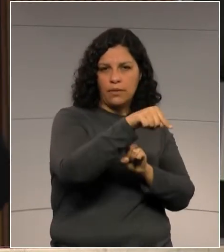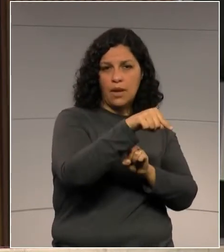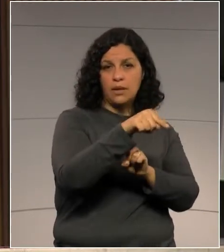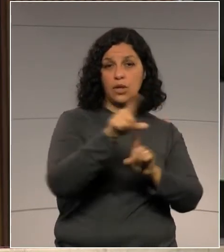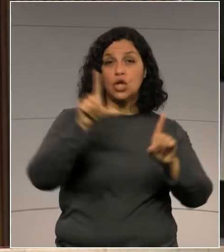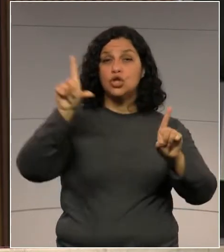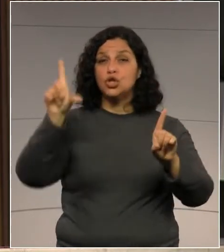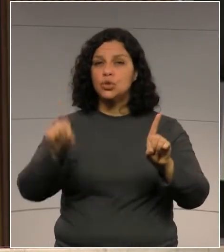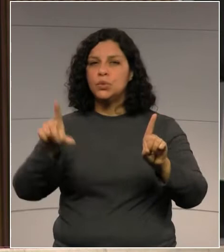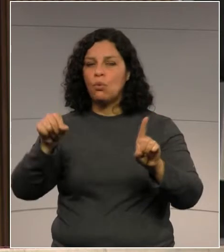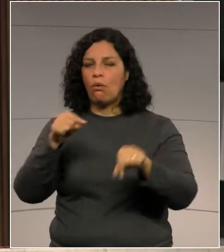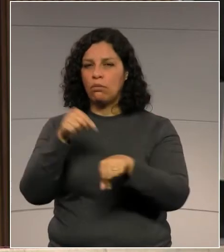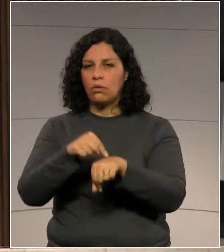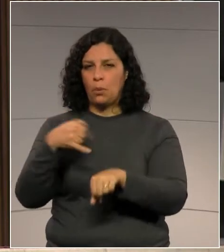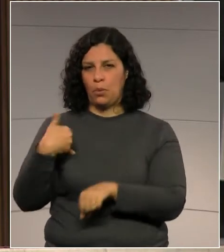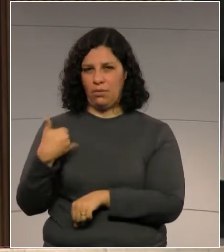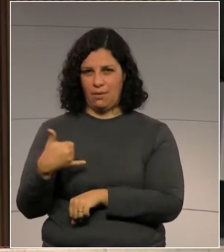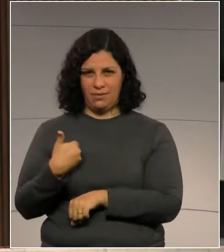reduza um da idade.